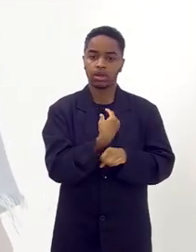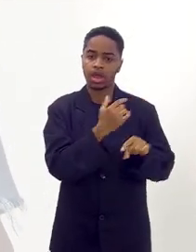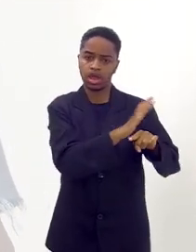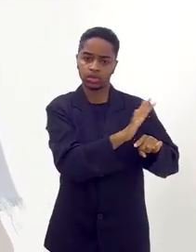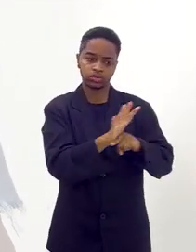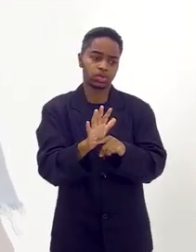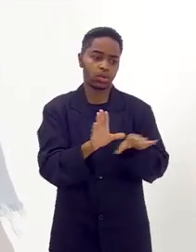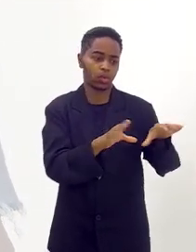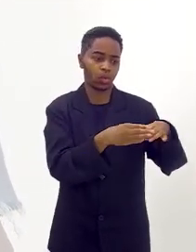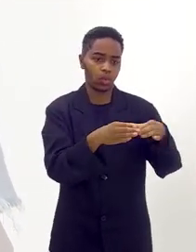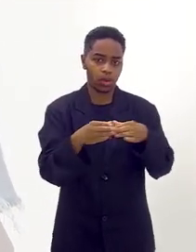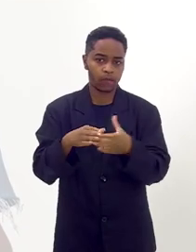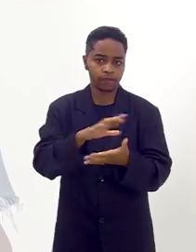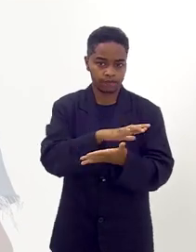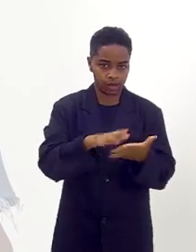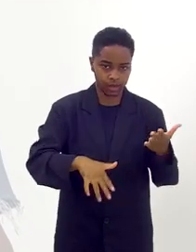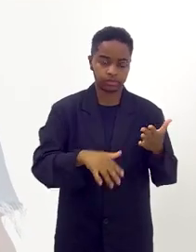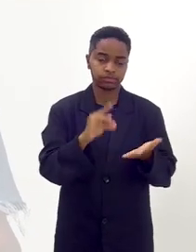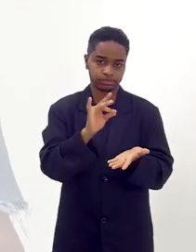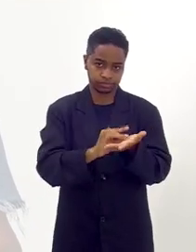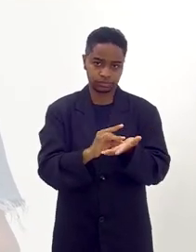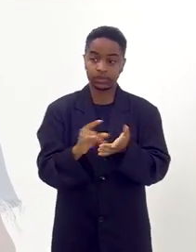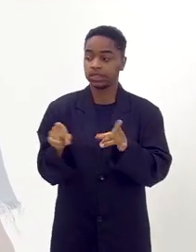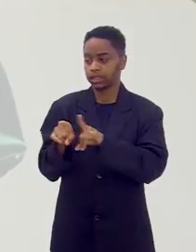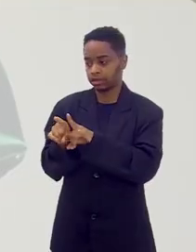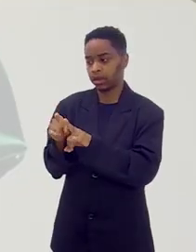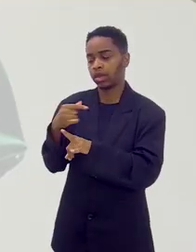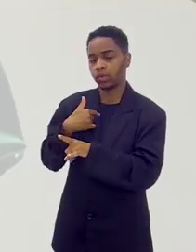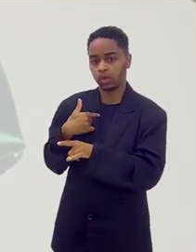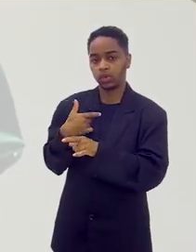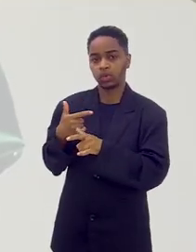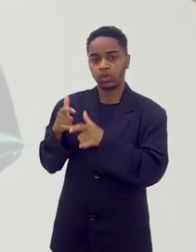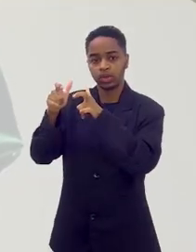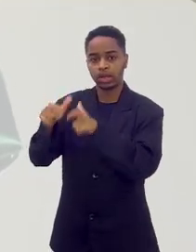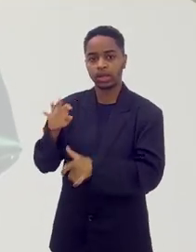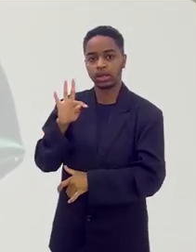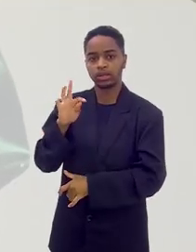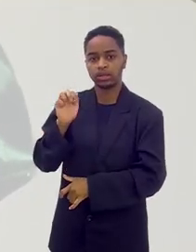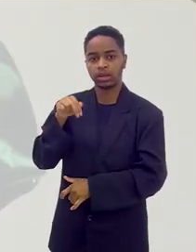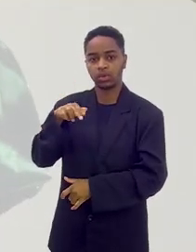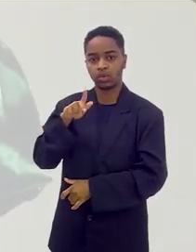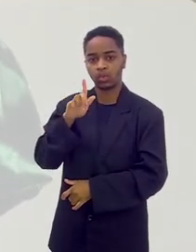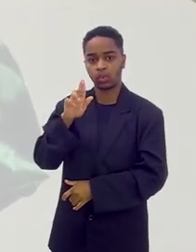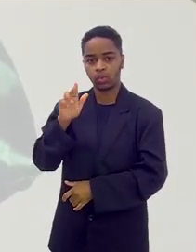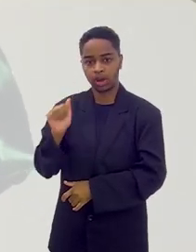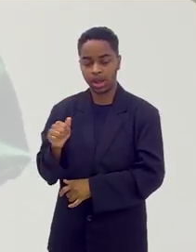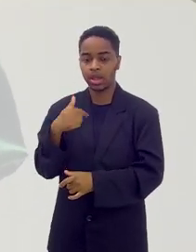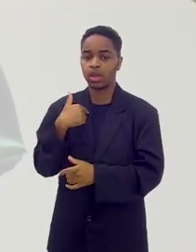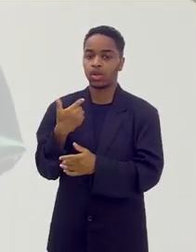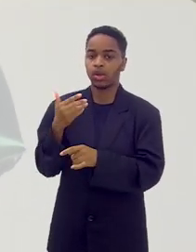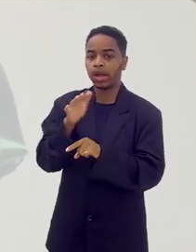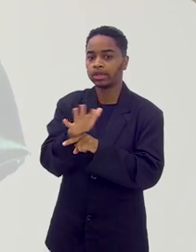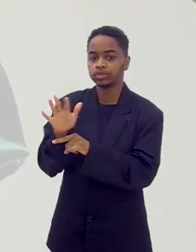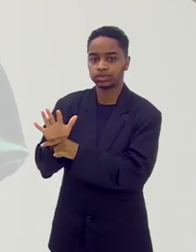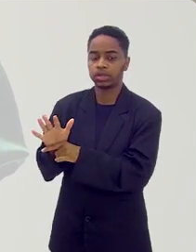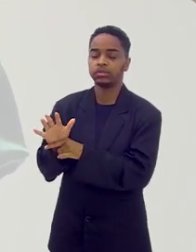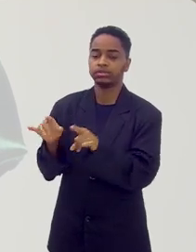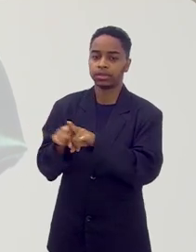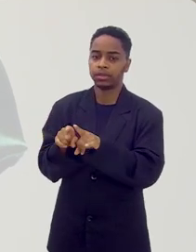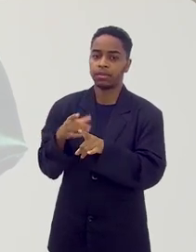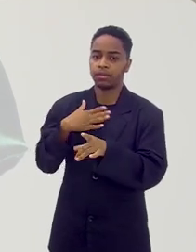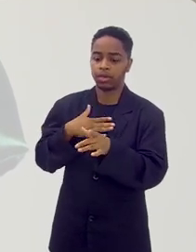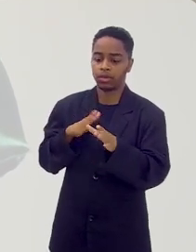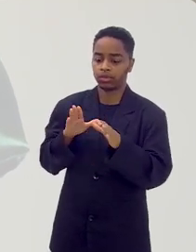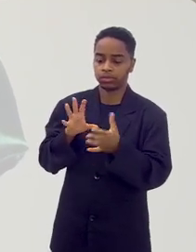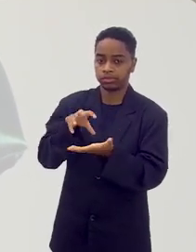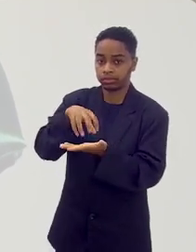ajudar muitos. É, eu também. E é verdade. No acampamento de Tanguá, eu fiz uma campanha lá no meu espaço de dança.